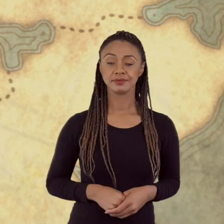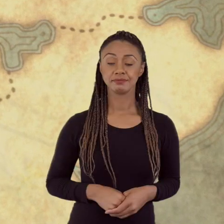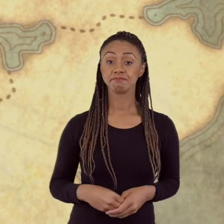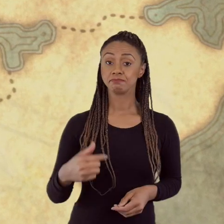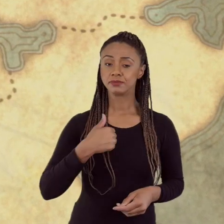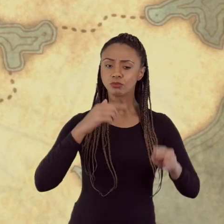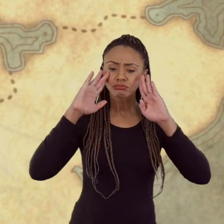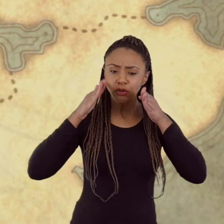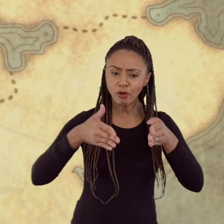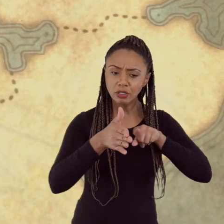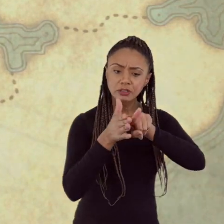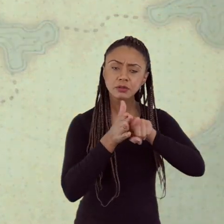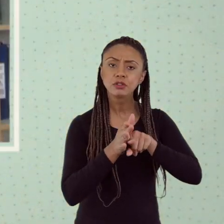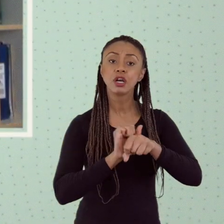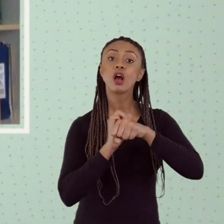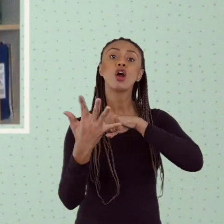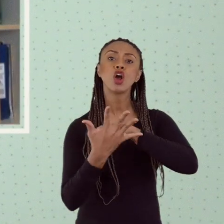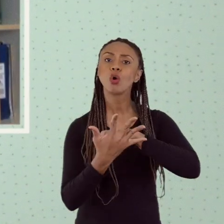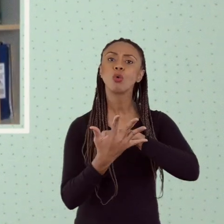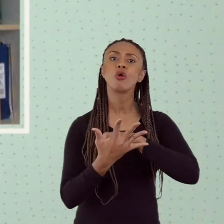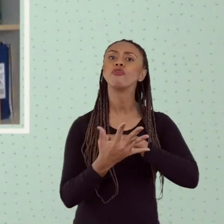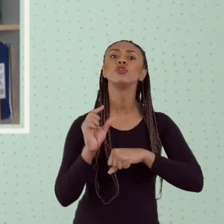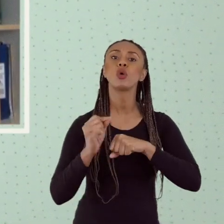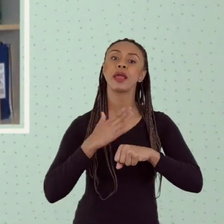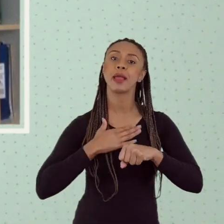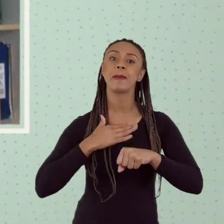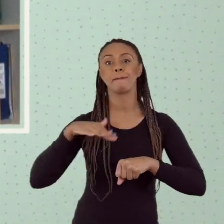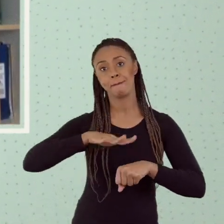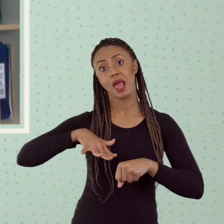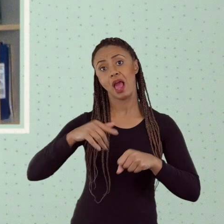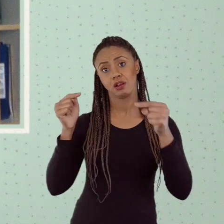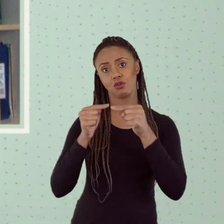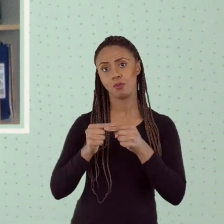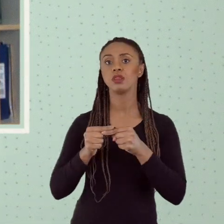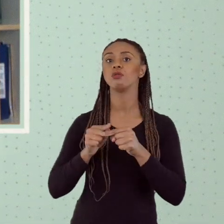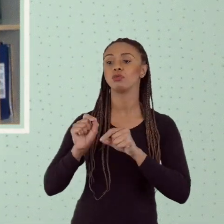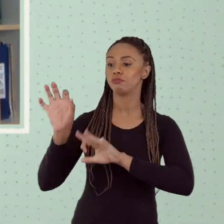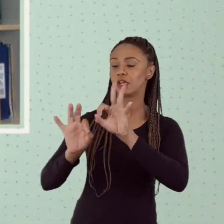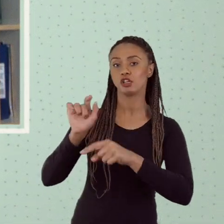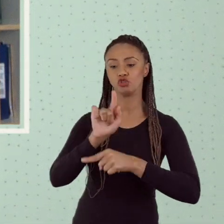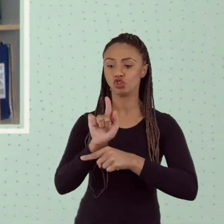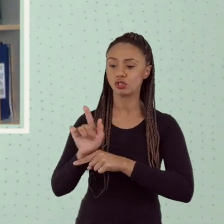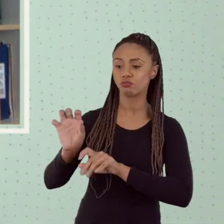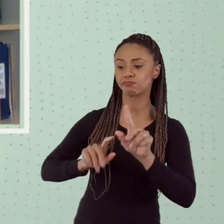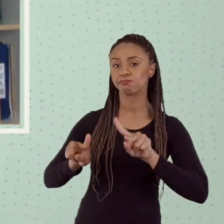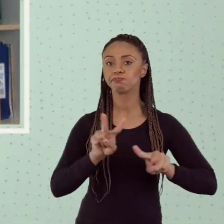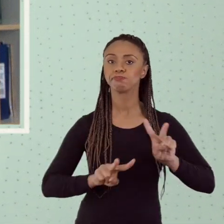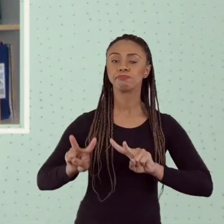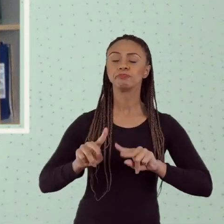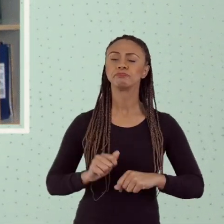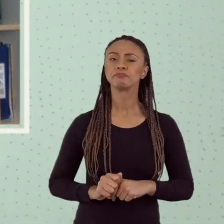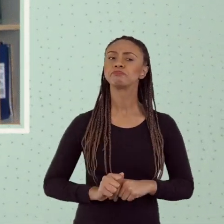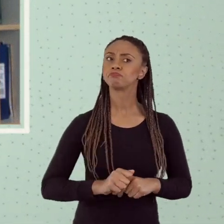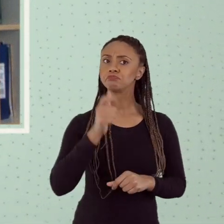Eu tenho me dedicado a estudar a Covid do ponto de vista da área que eu atuo, que é a área de política, planejamento e gestão. E é impressionante como